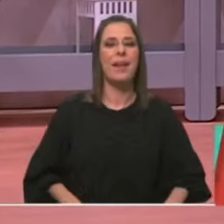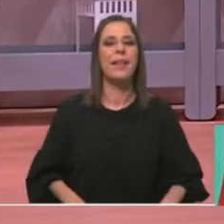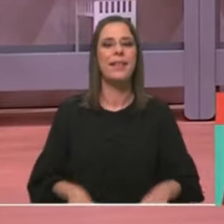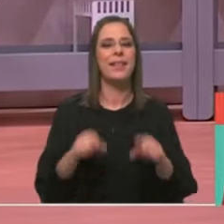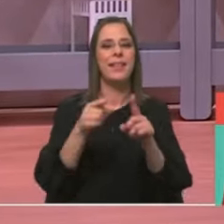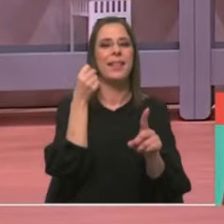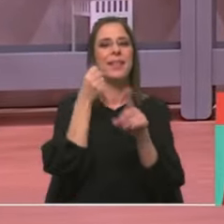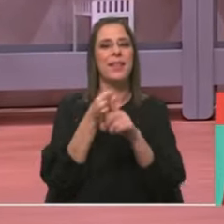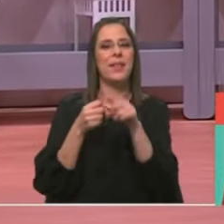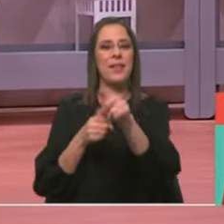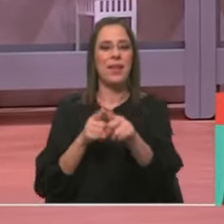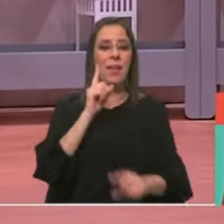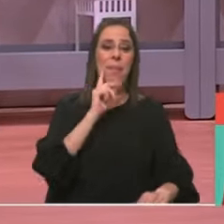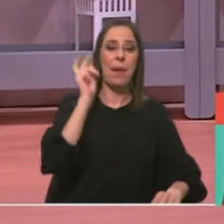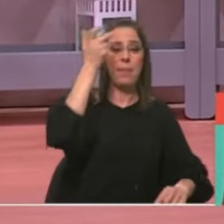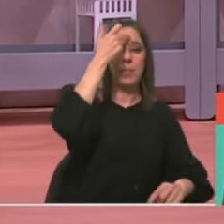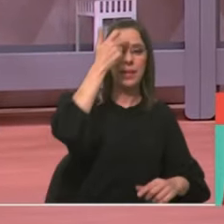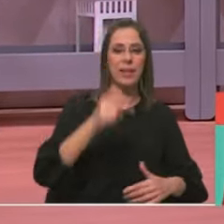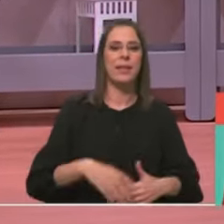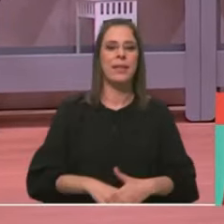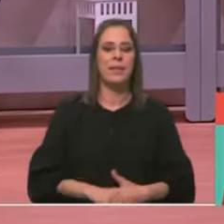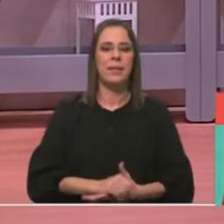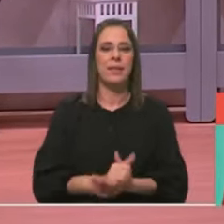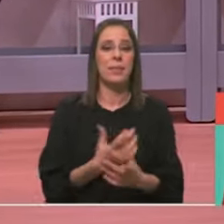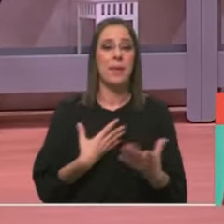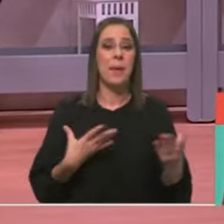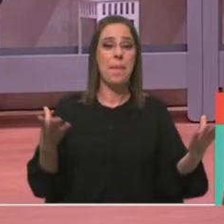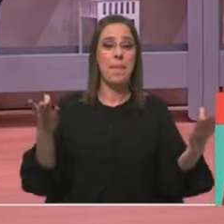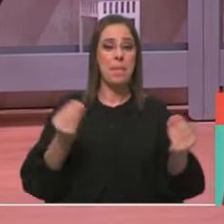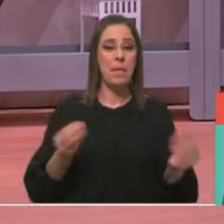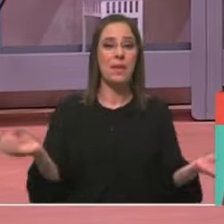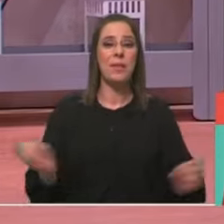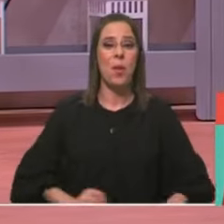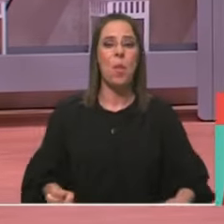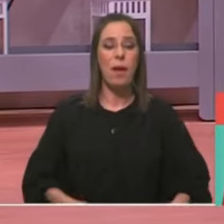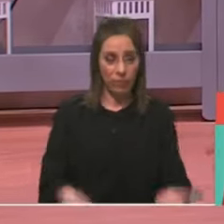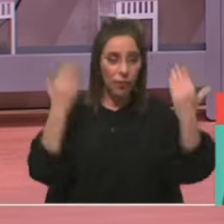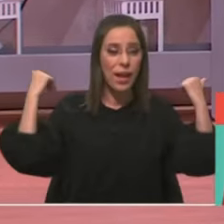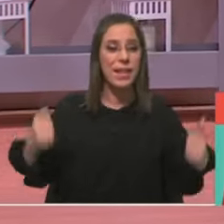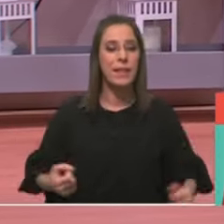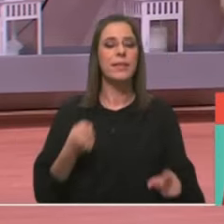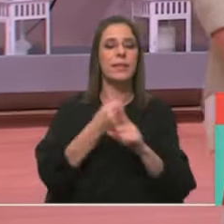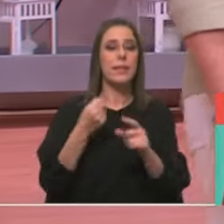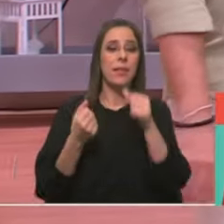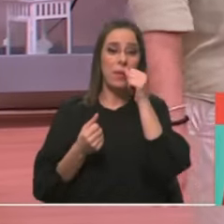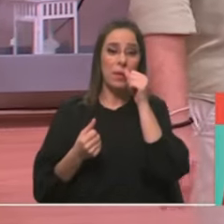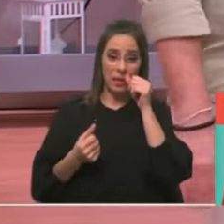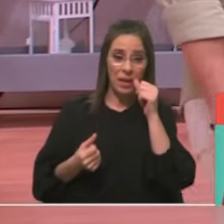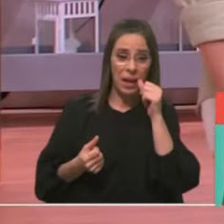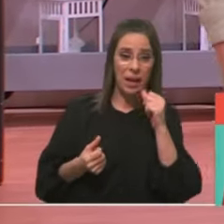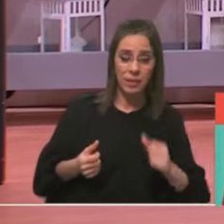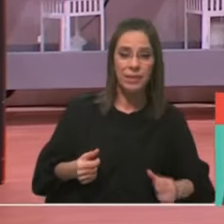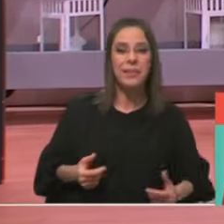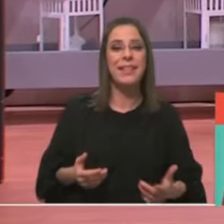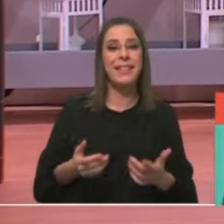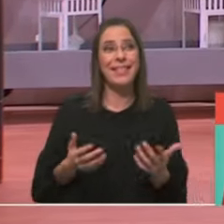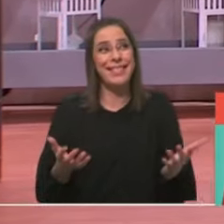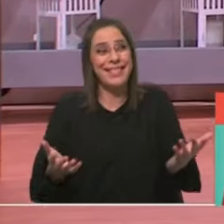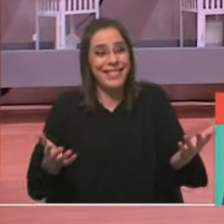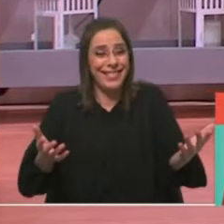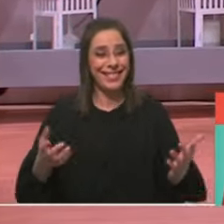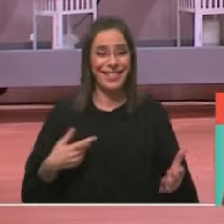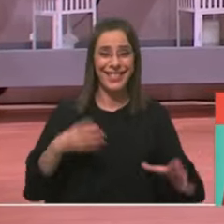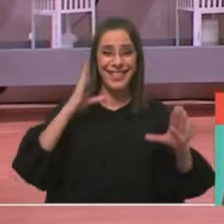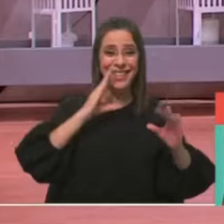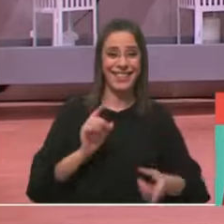Hoje temos um desafio para a princesa. Sem medos, não tenho medo. Venho ao desafio. Venho ao desafio? Quer dizer... Eu não faço